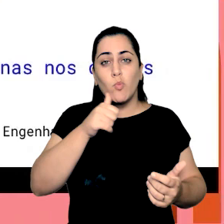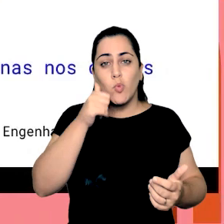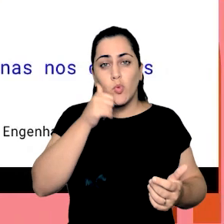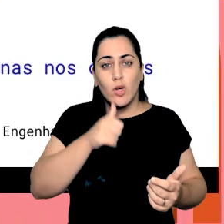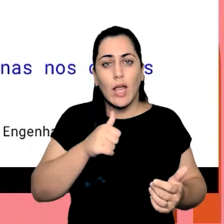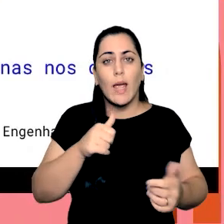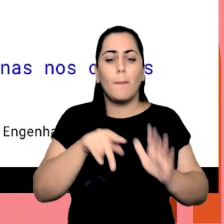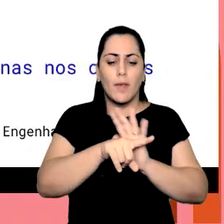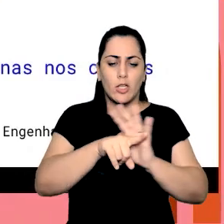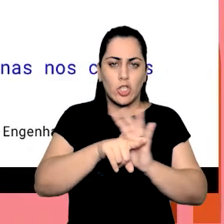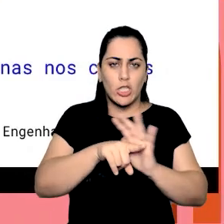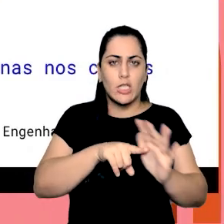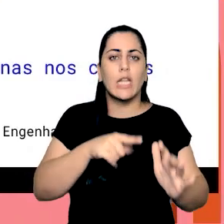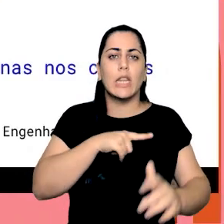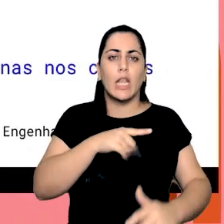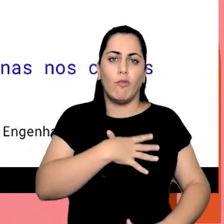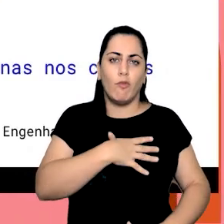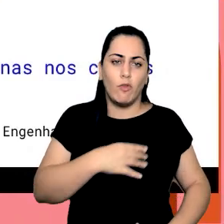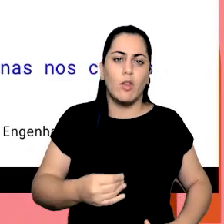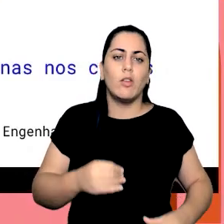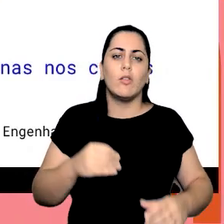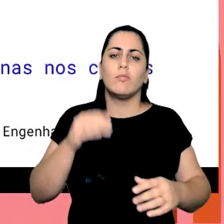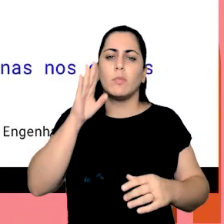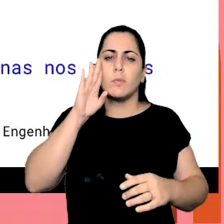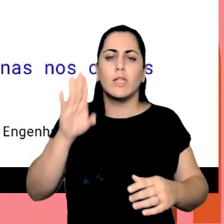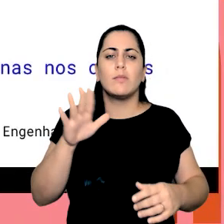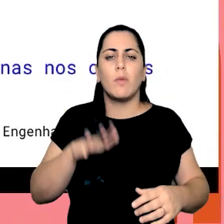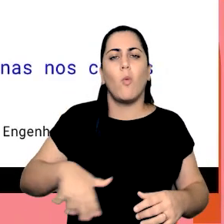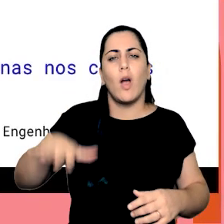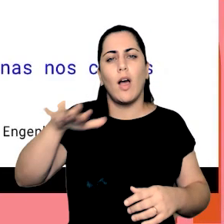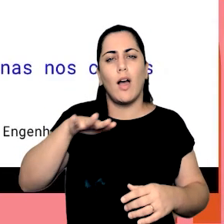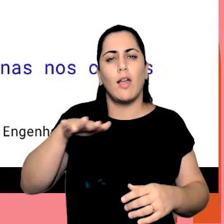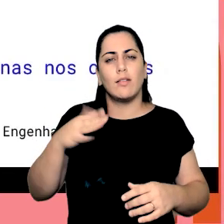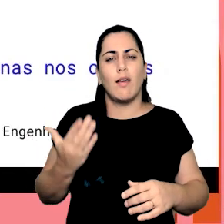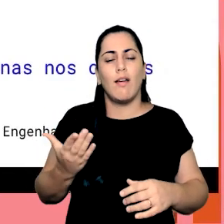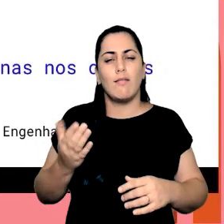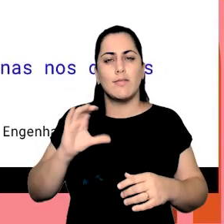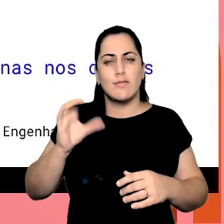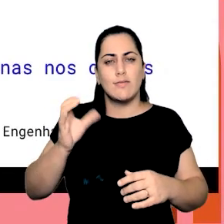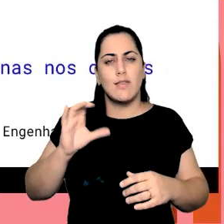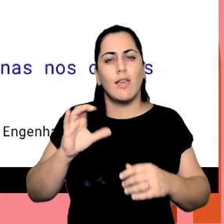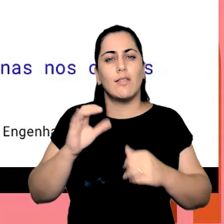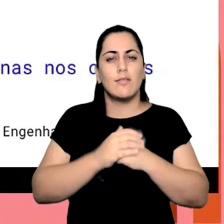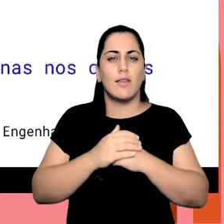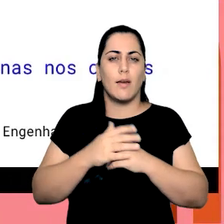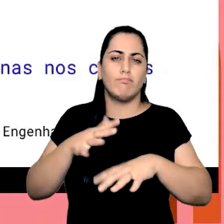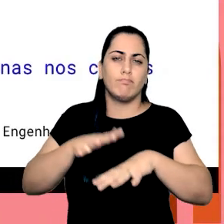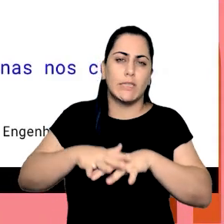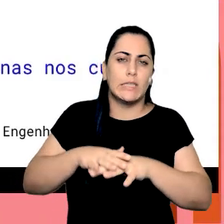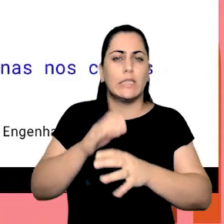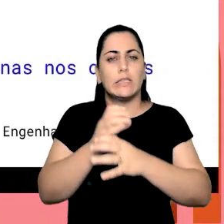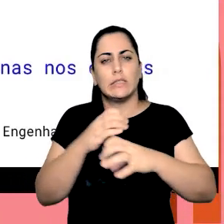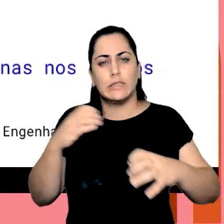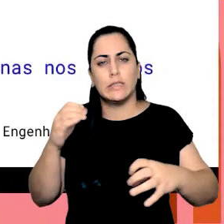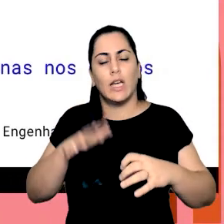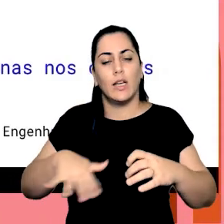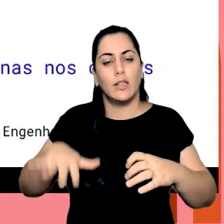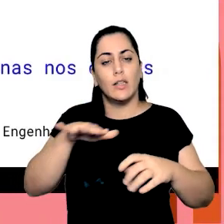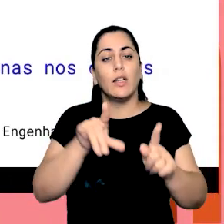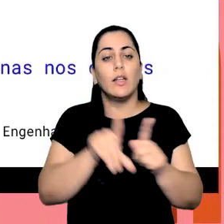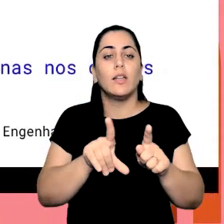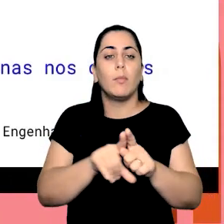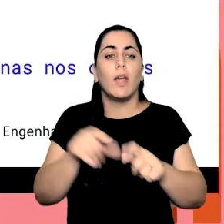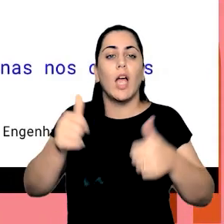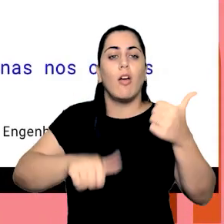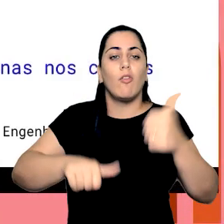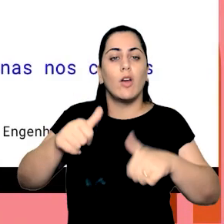participação das mulheres na ciência principalmente na Heart Sciences a igualdade de gênero na composição das comissões de avaliação e nos